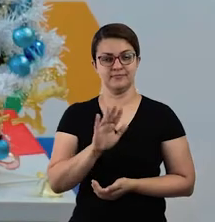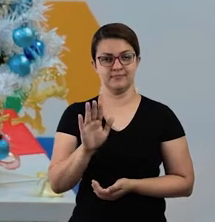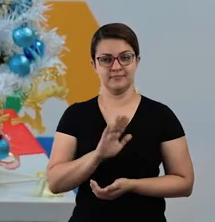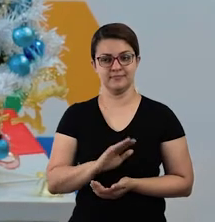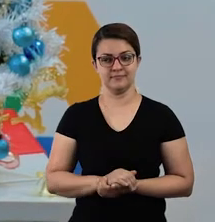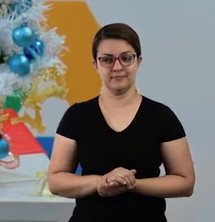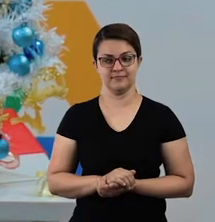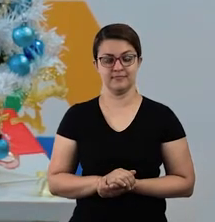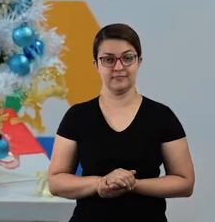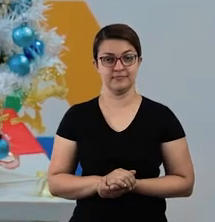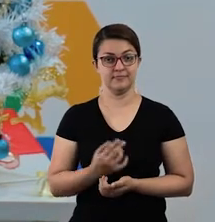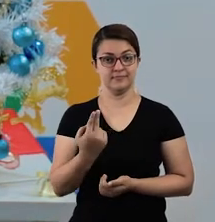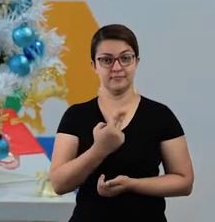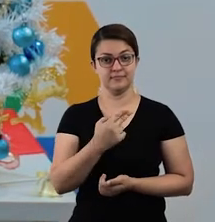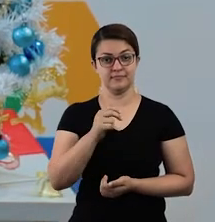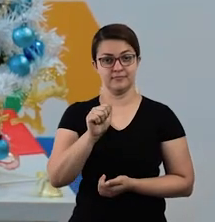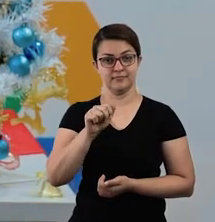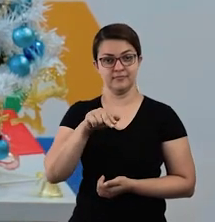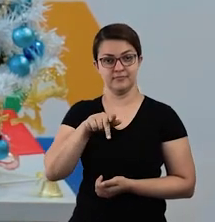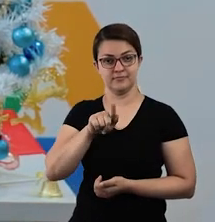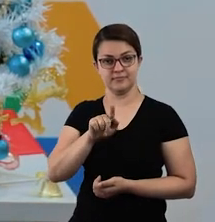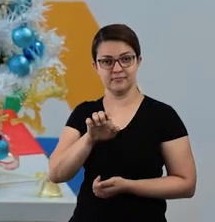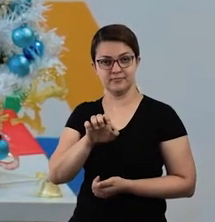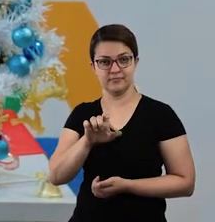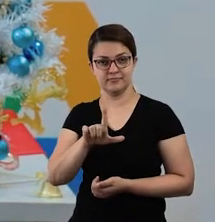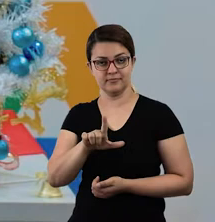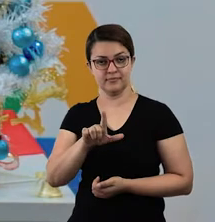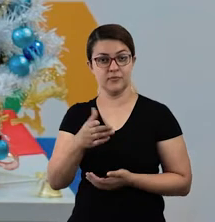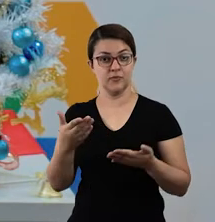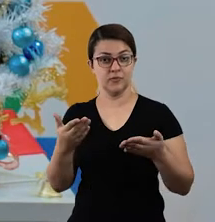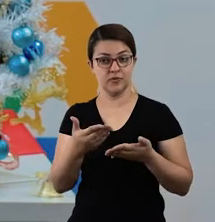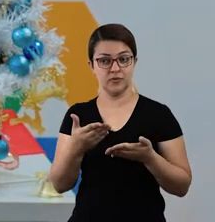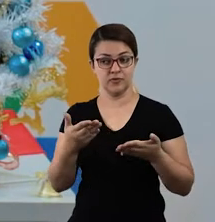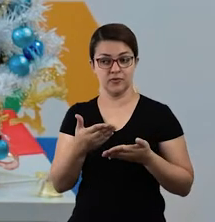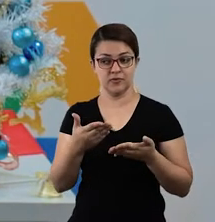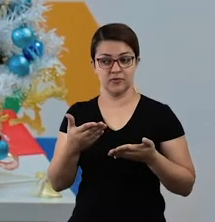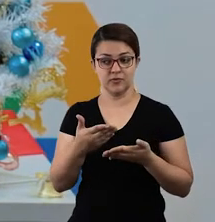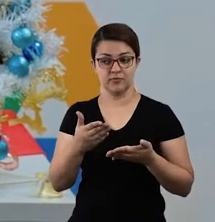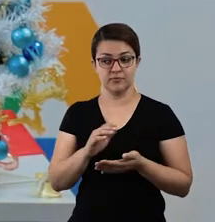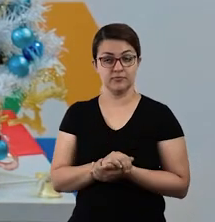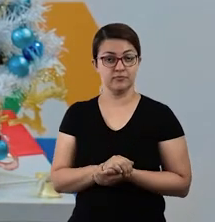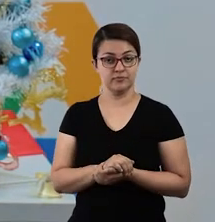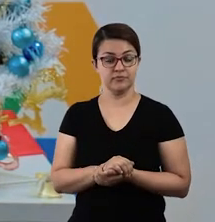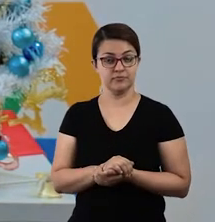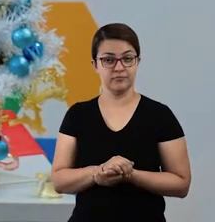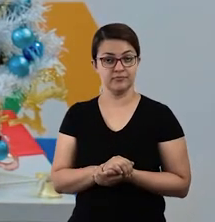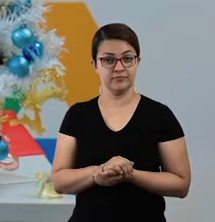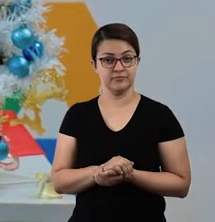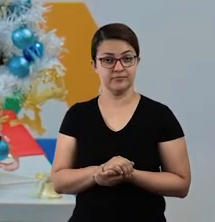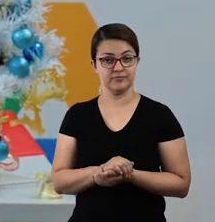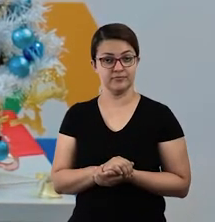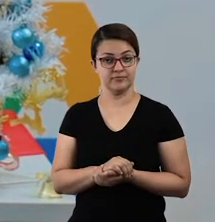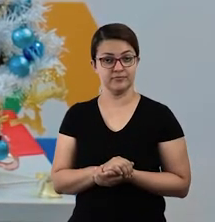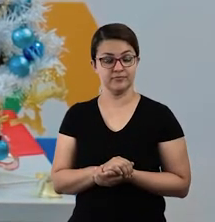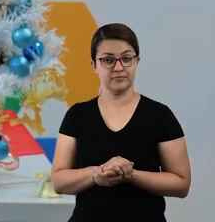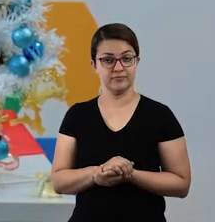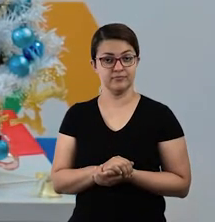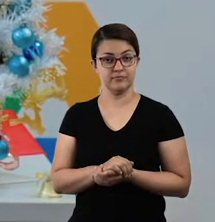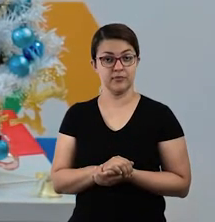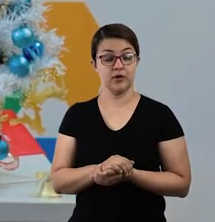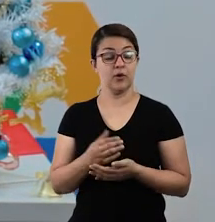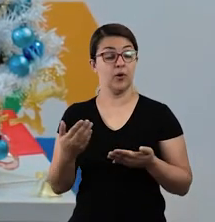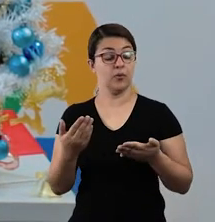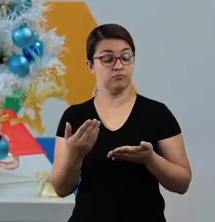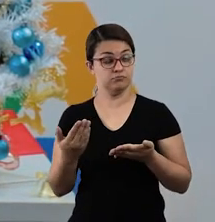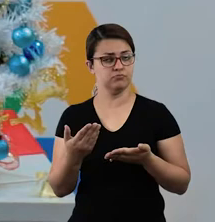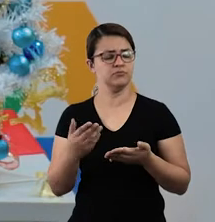Olá, pessoal! Eu sou a professora Angel e hoje eu vou falar sobre o Natal. Olá, pessoal! Eu sou